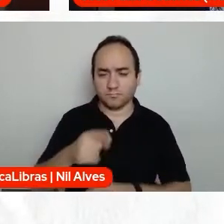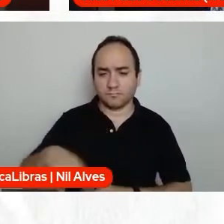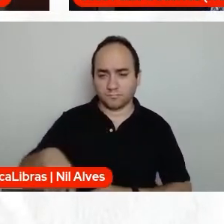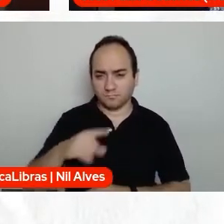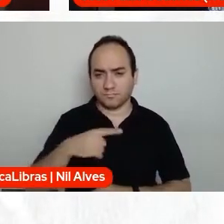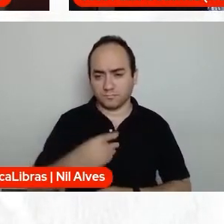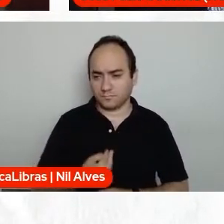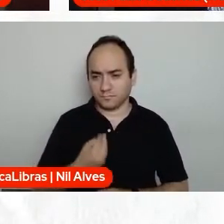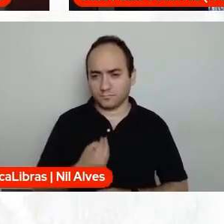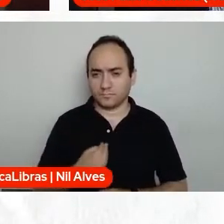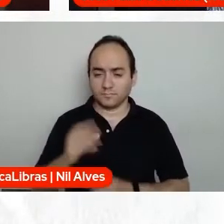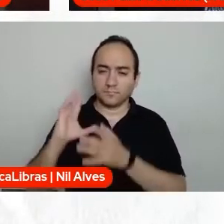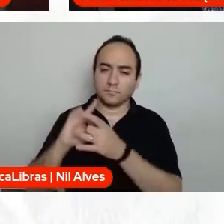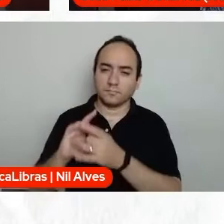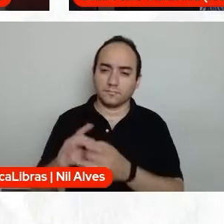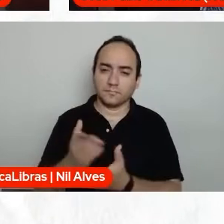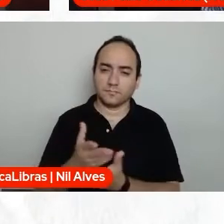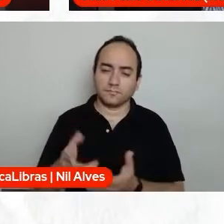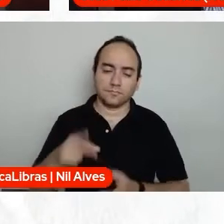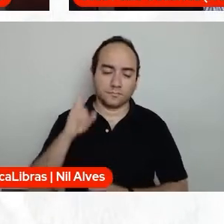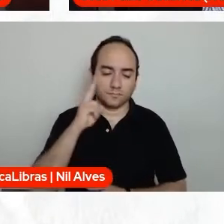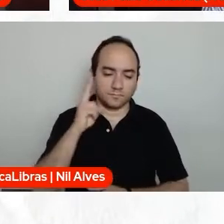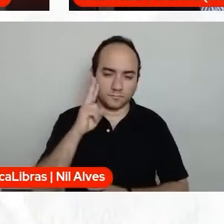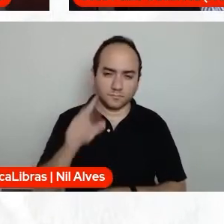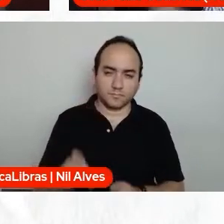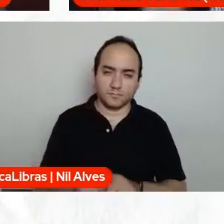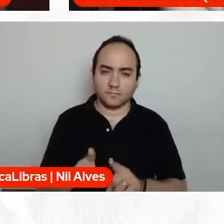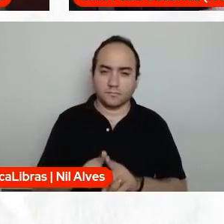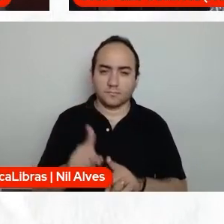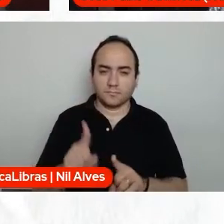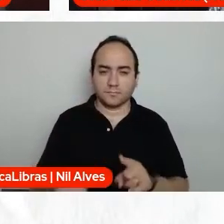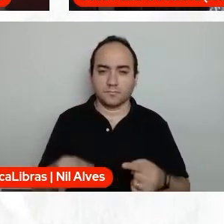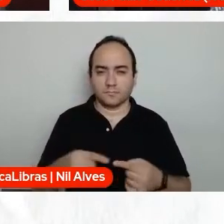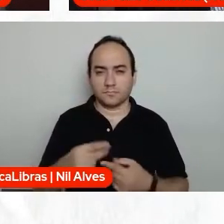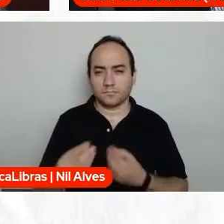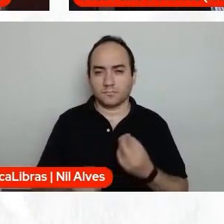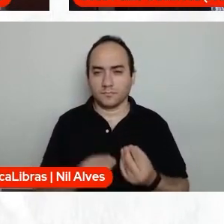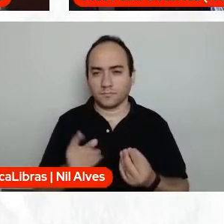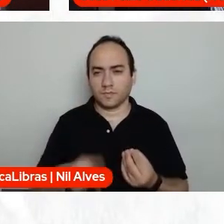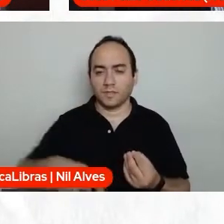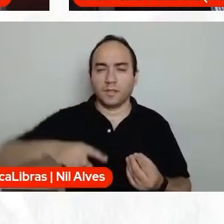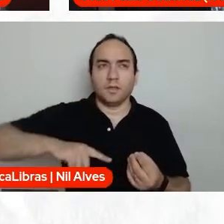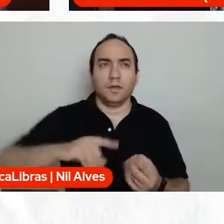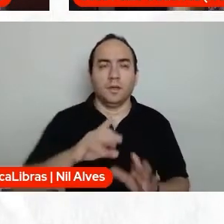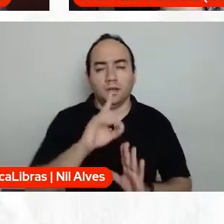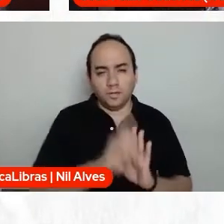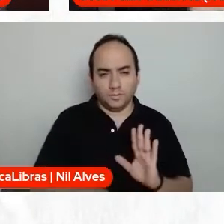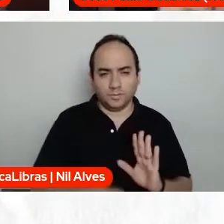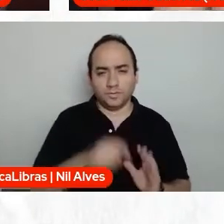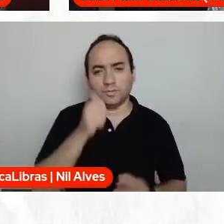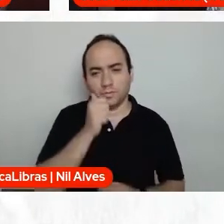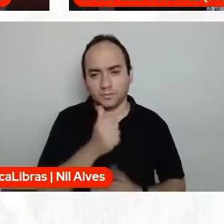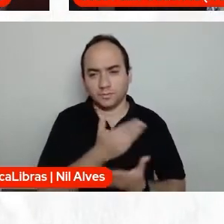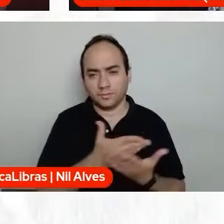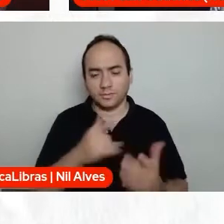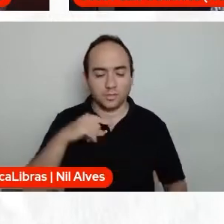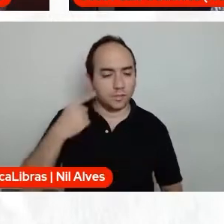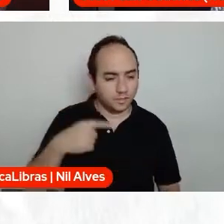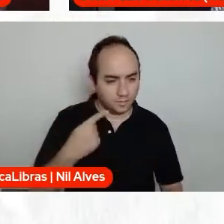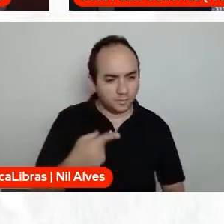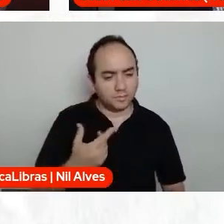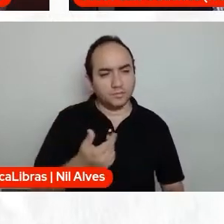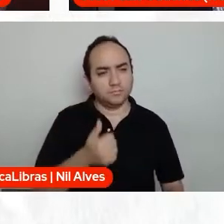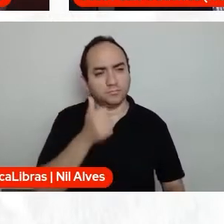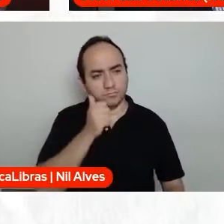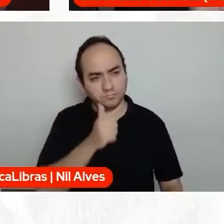convivência. E eu me lembro de uma situação que nós estávamos debatendo, conversando sobre o direito das mulheres, né? Mulheres advogadas, das mulheres